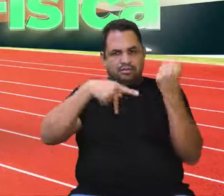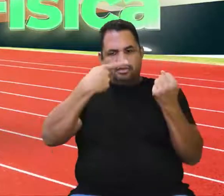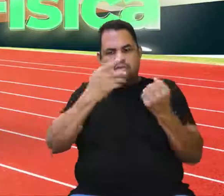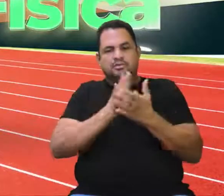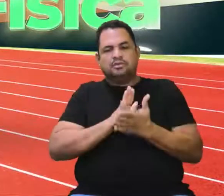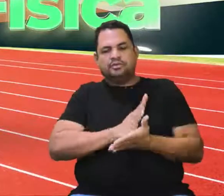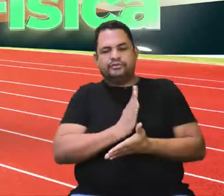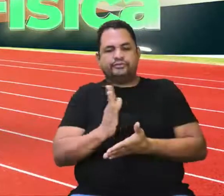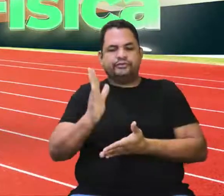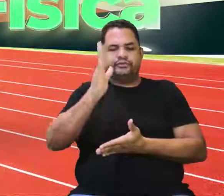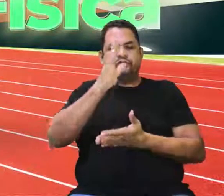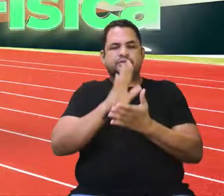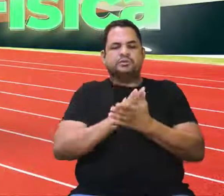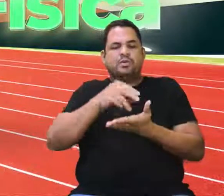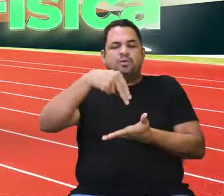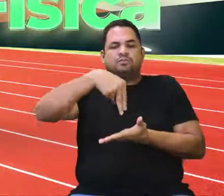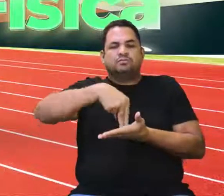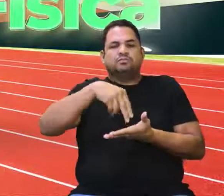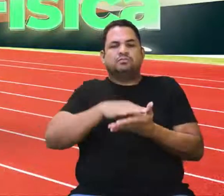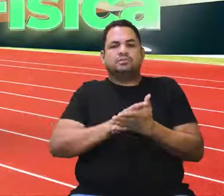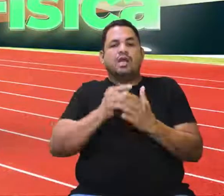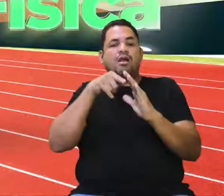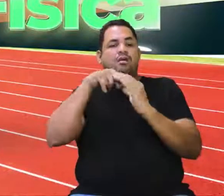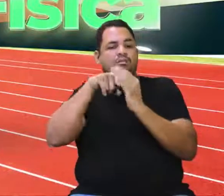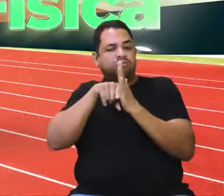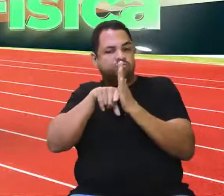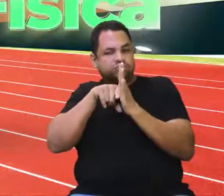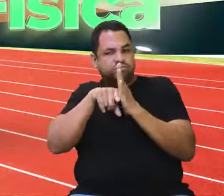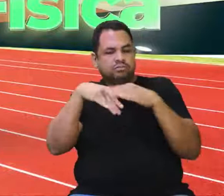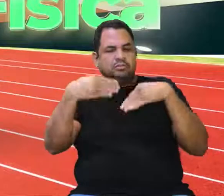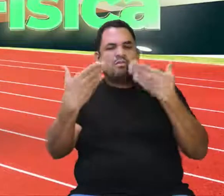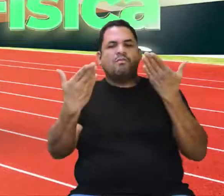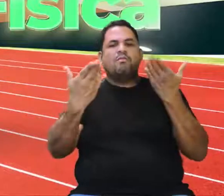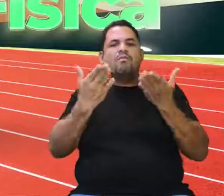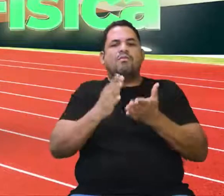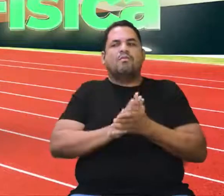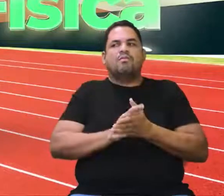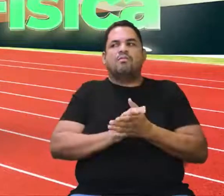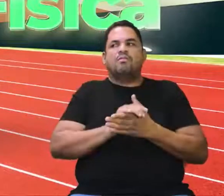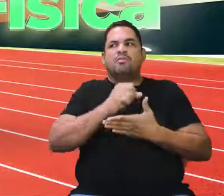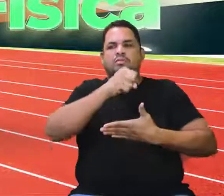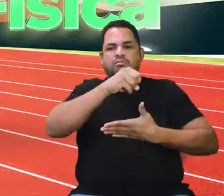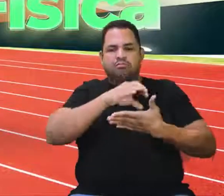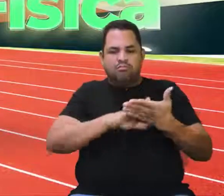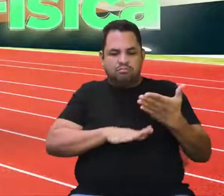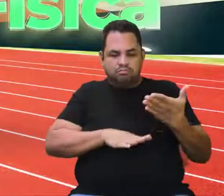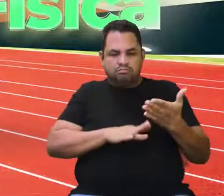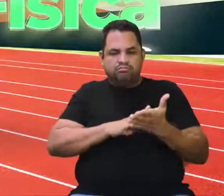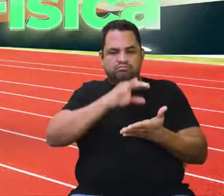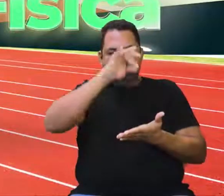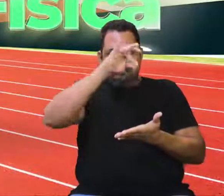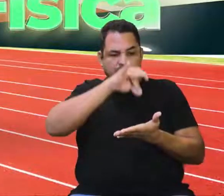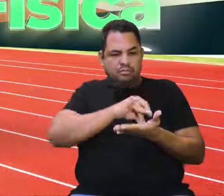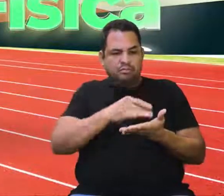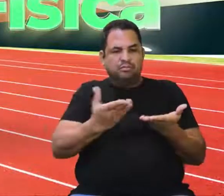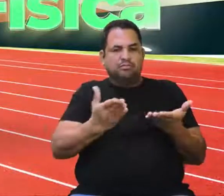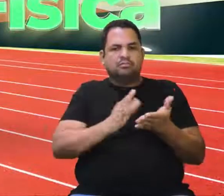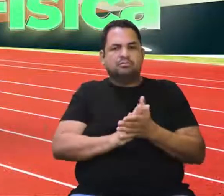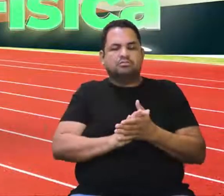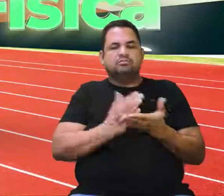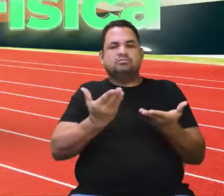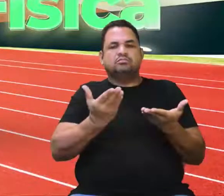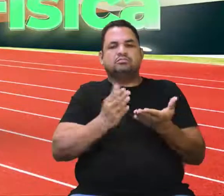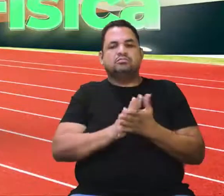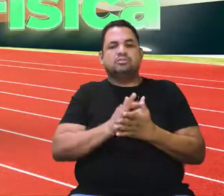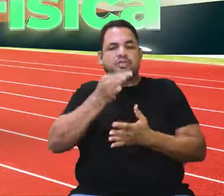desvios posturais e agora a gente vai analisar, né, quais daquelas afirmativas são as